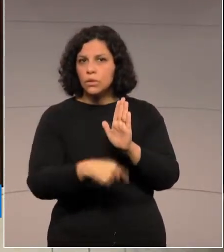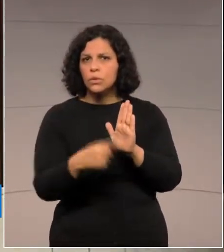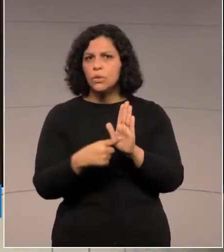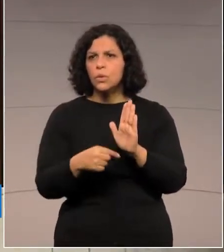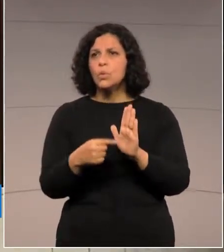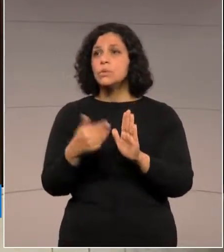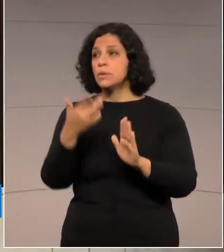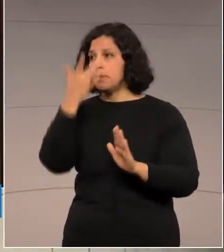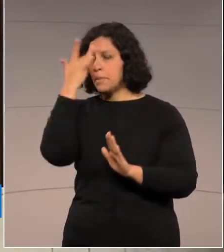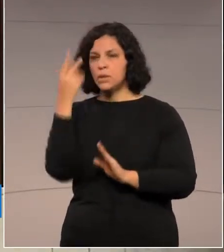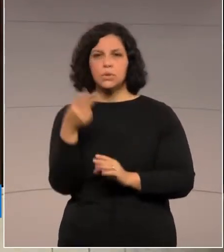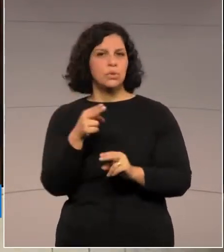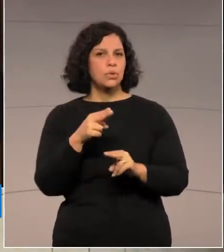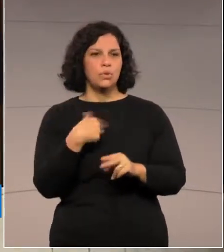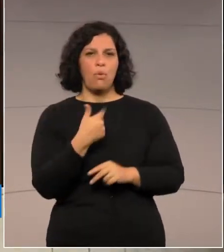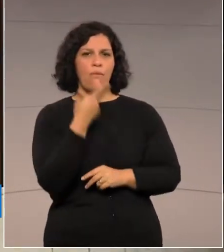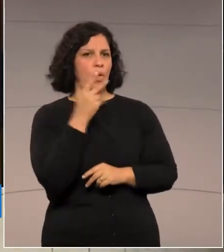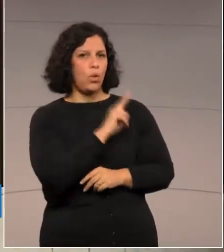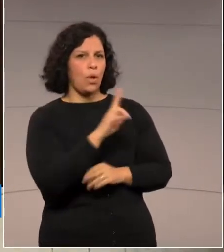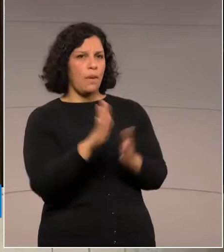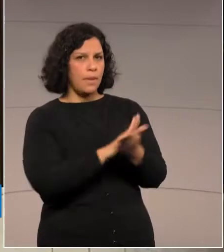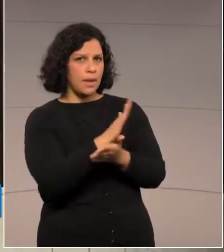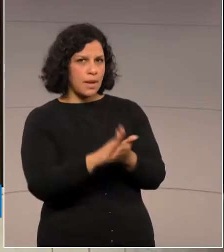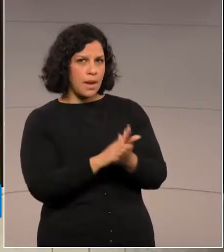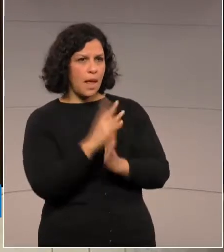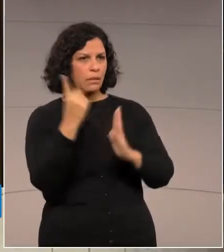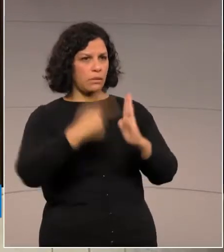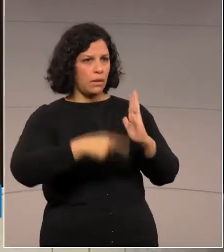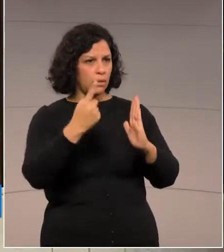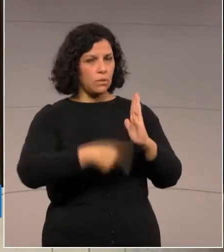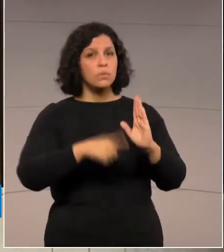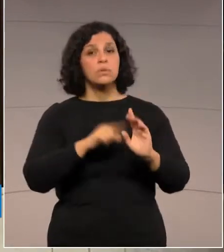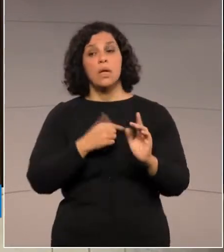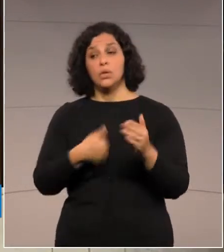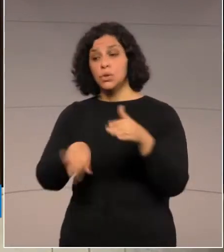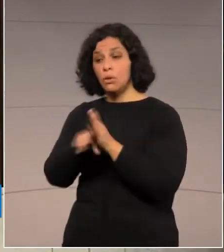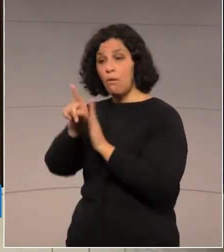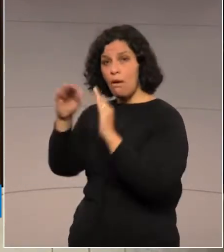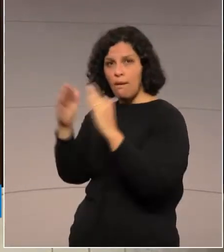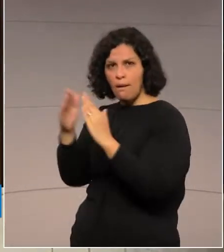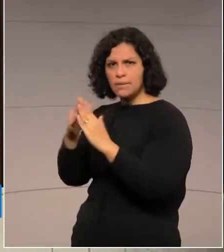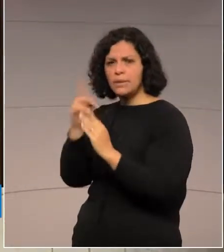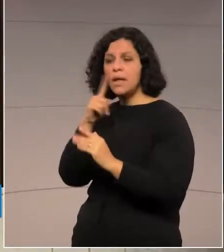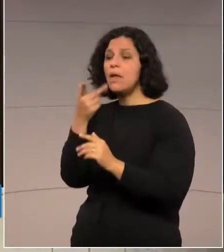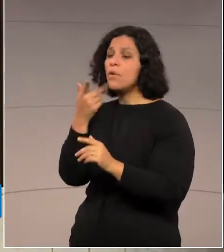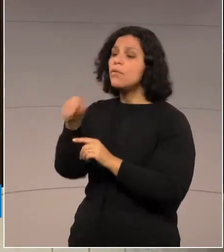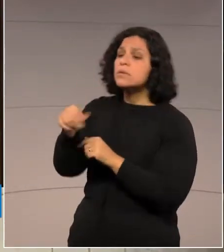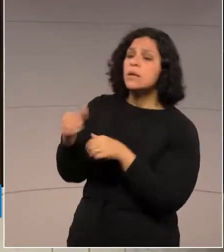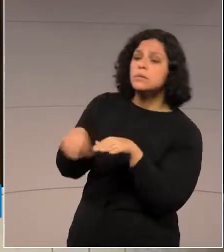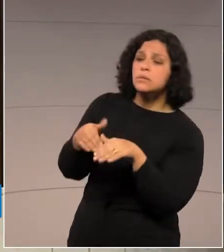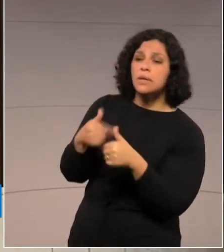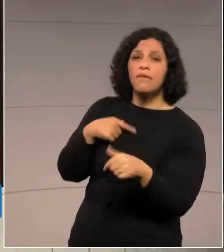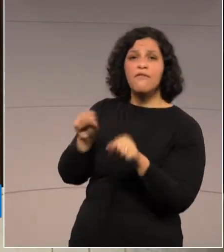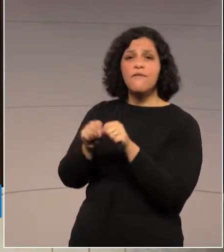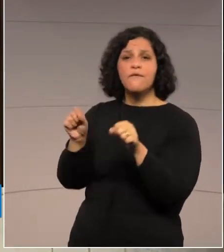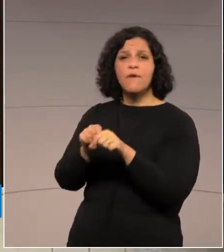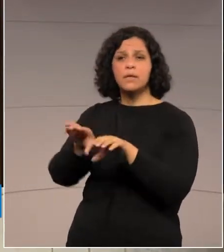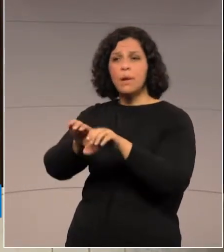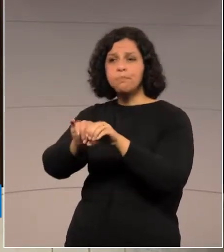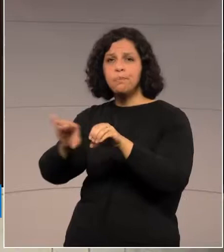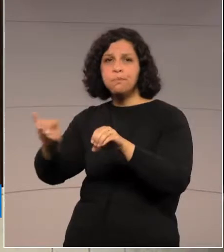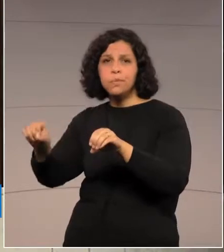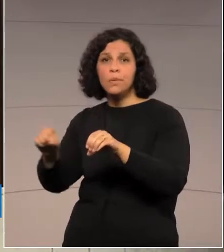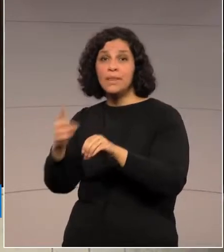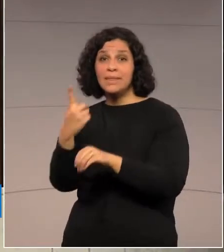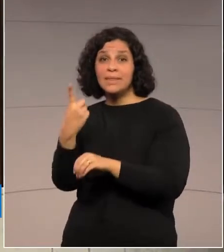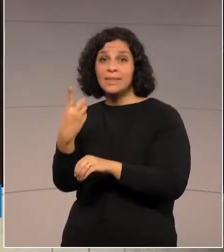anônima de que eles ali produziam linguiça. Chegou lá, de fato, eles produzem. Há